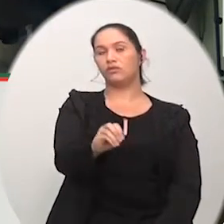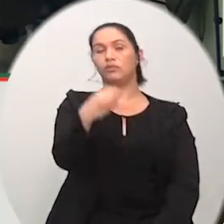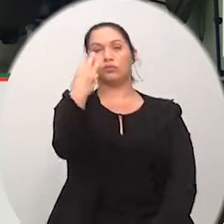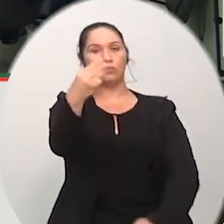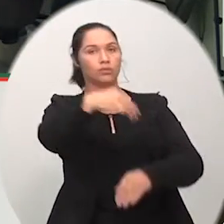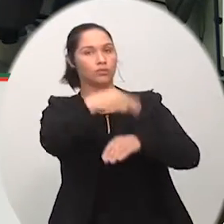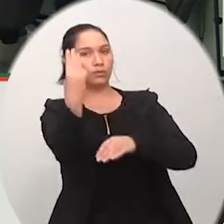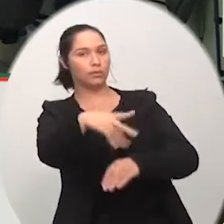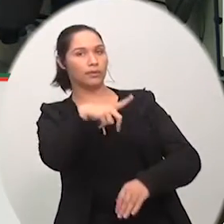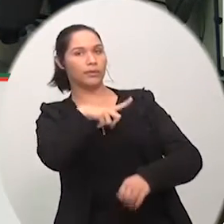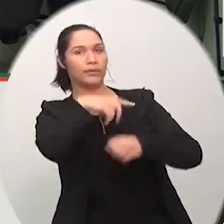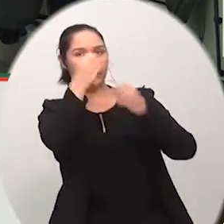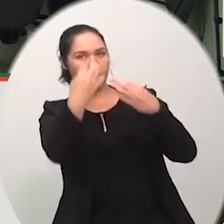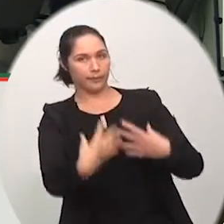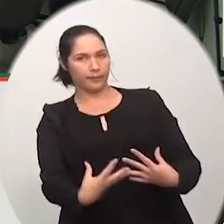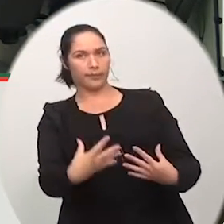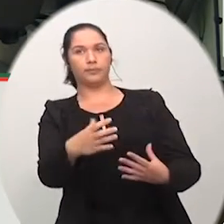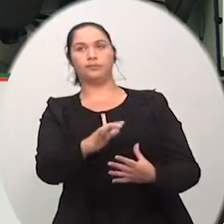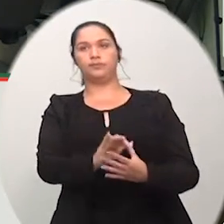Excelência dispõe de 3 minutos e 30.